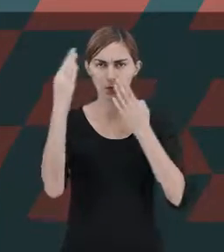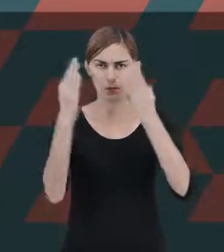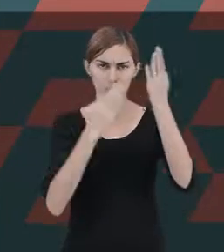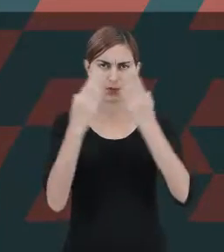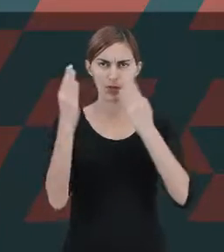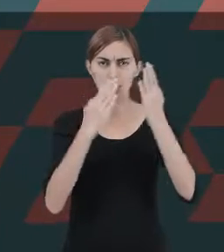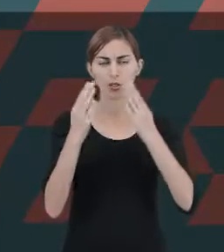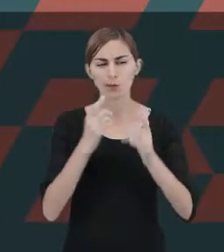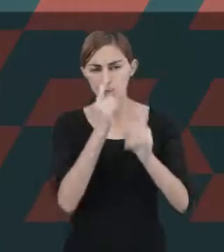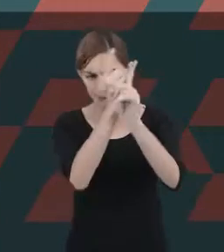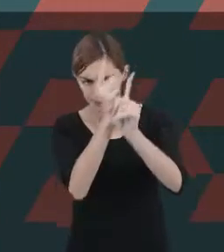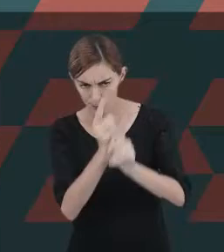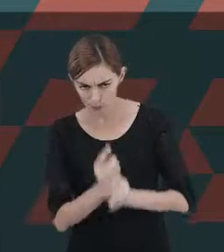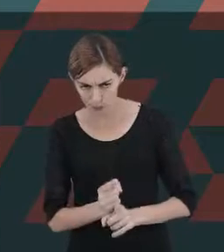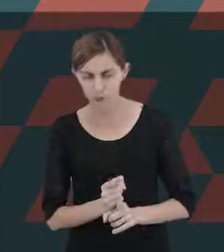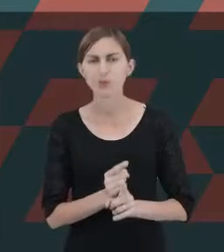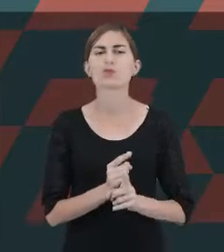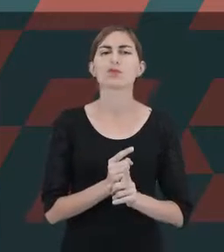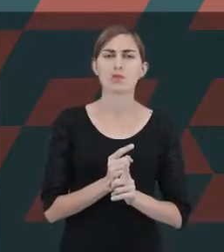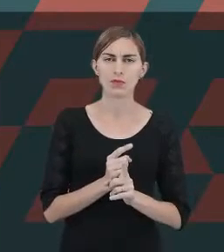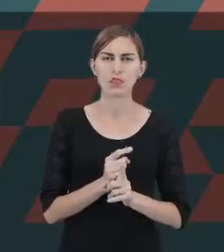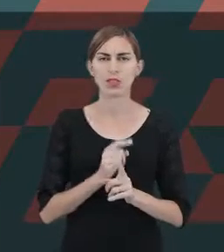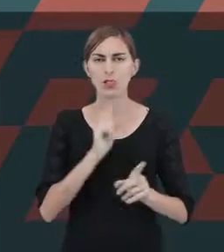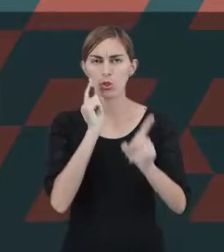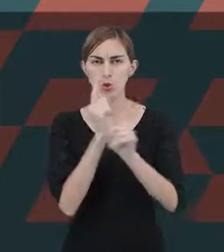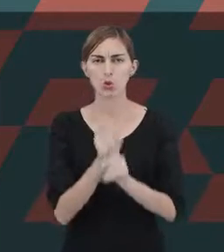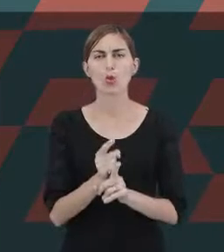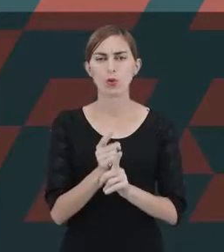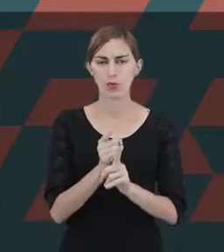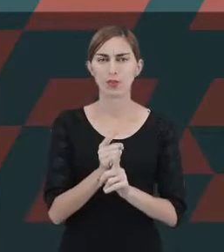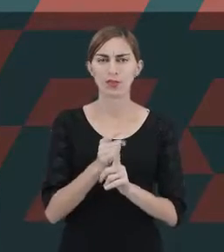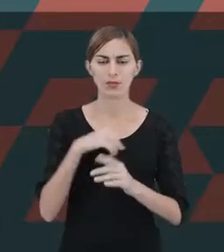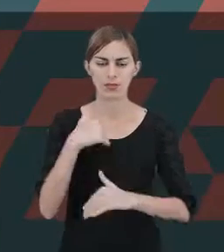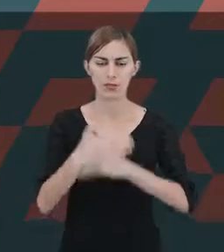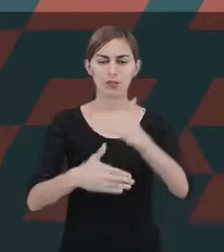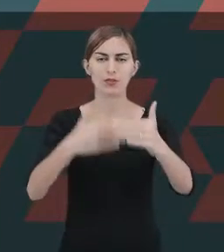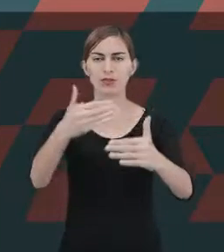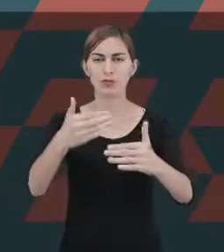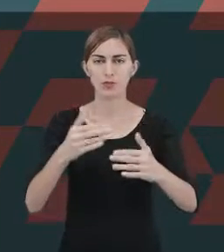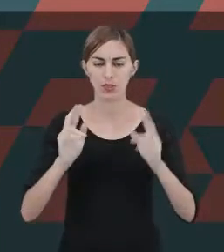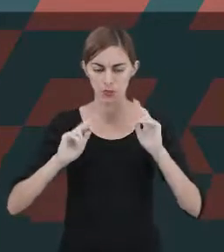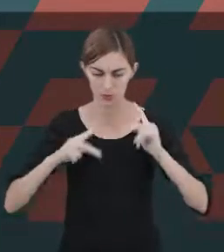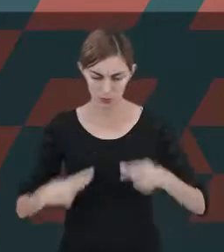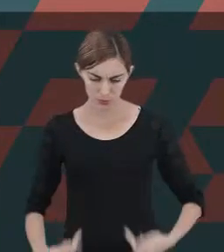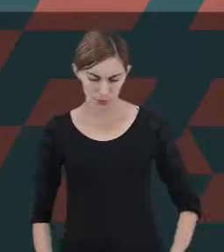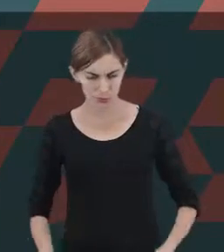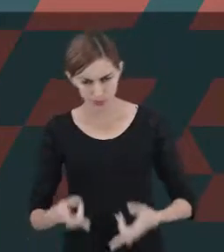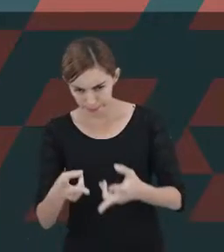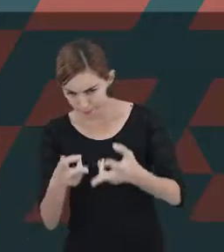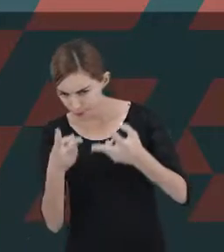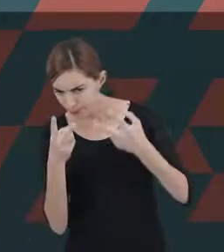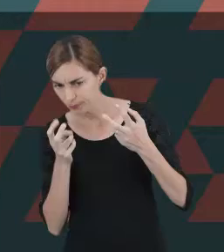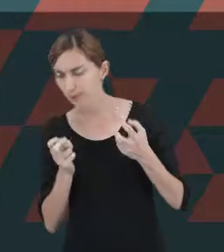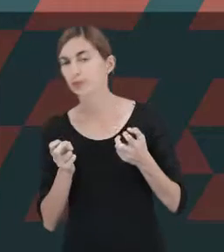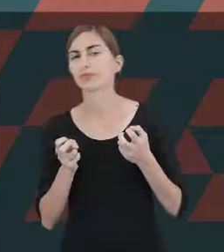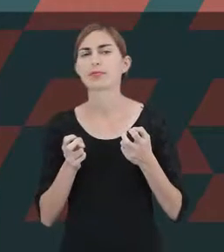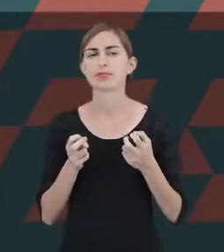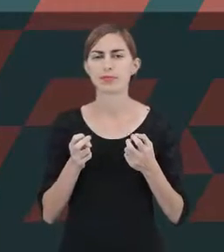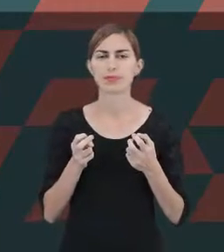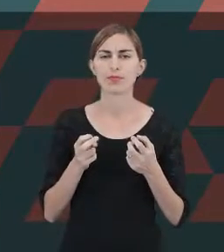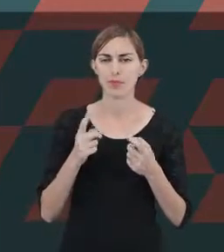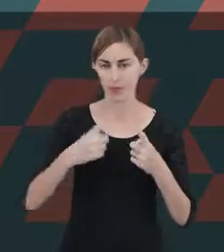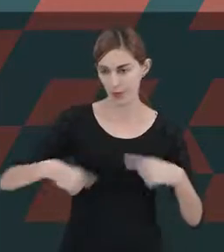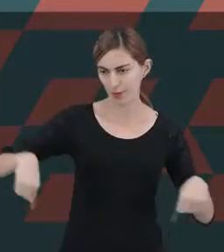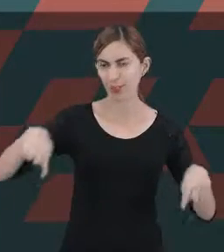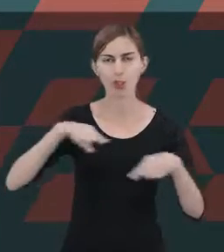fatores que, de fato, identificavam o desenvolvimento humano. E aí percebeu-se que nós